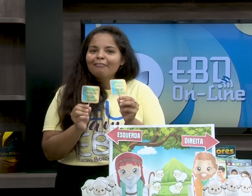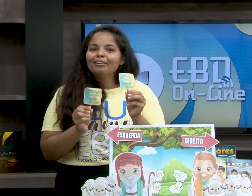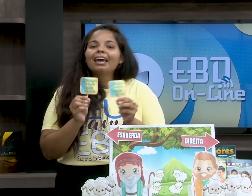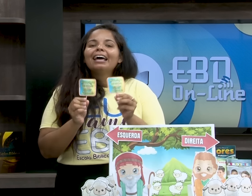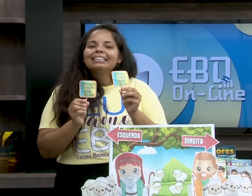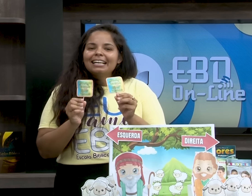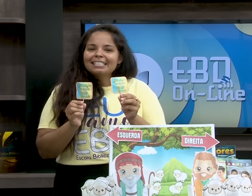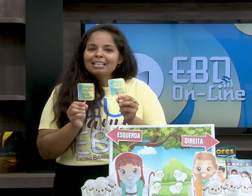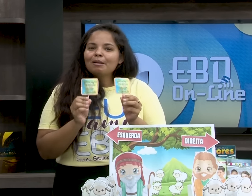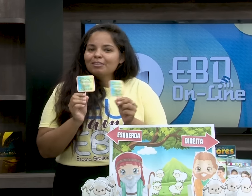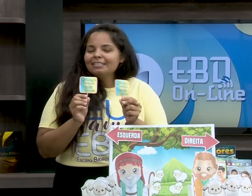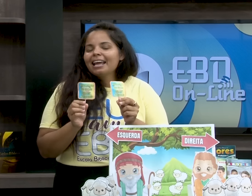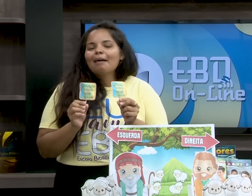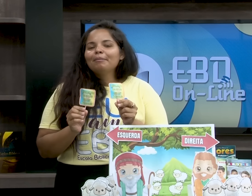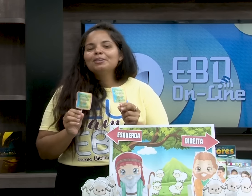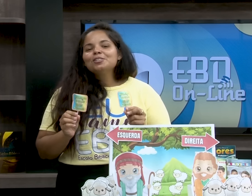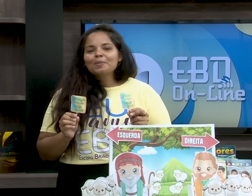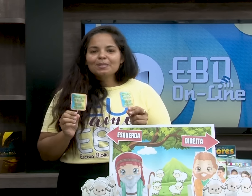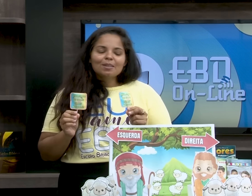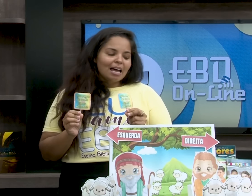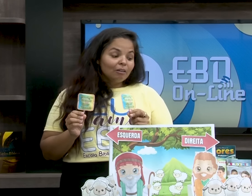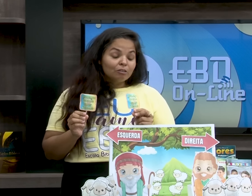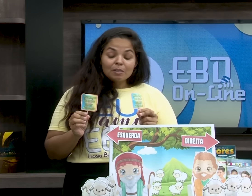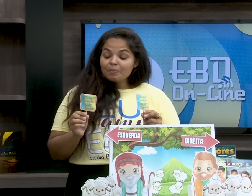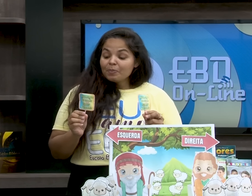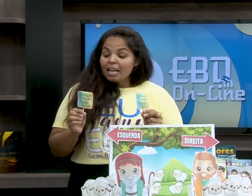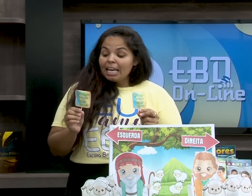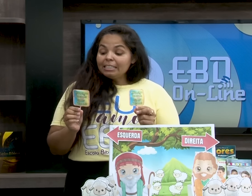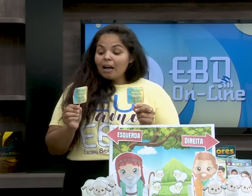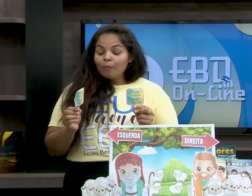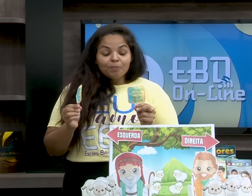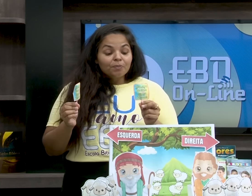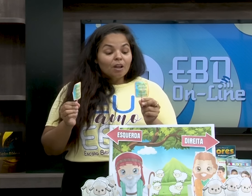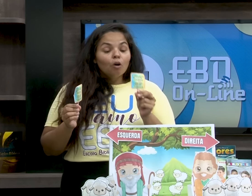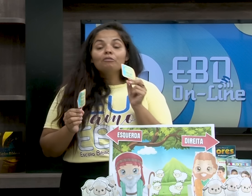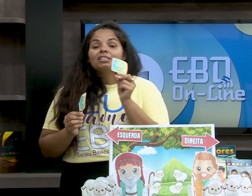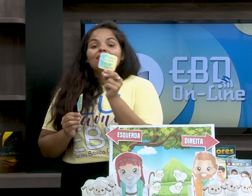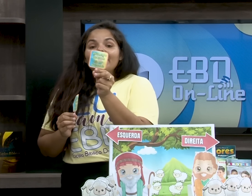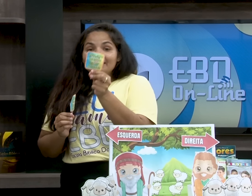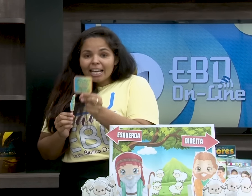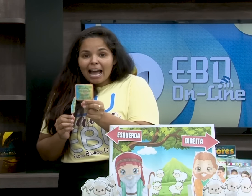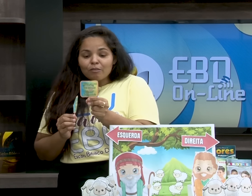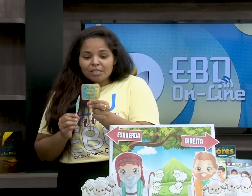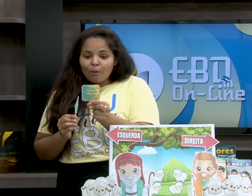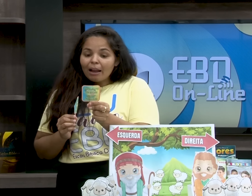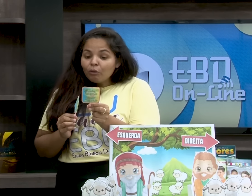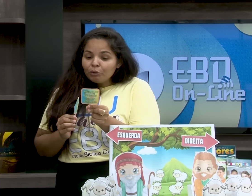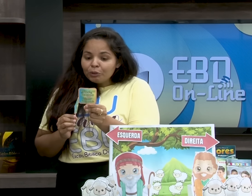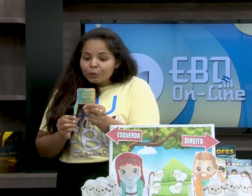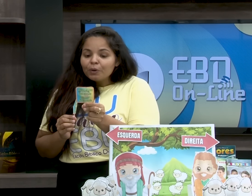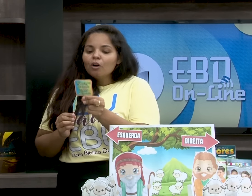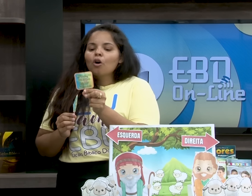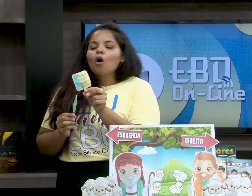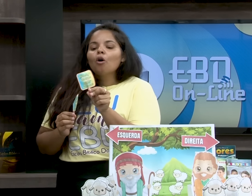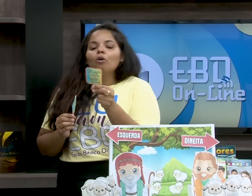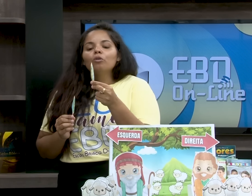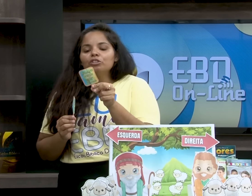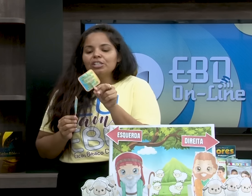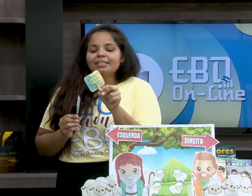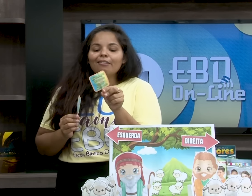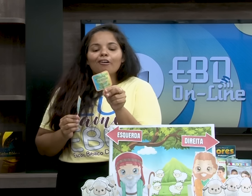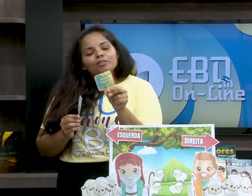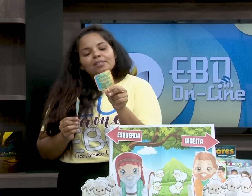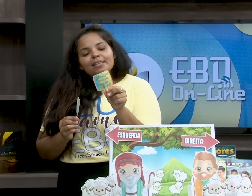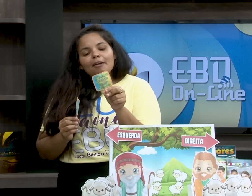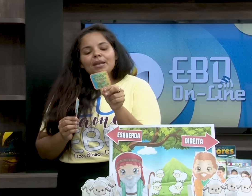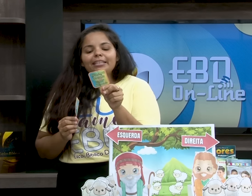estar disponível em PDF, PDF, tá certo? Para você entregar bem bonitinho para os seus alunos. Então, um você vai entregar o seu aluno com